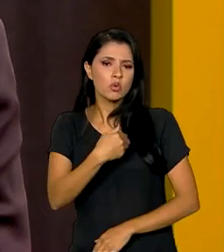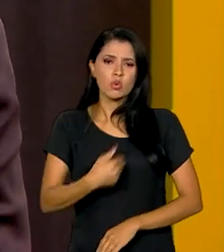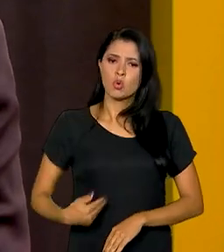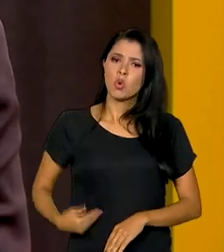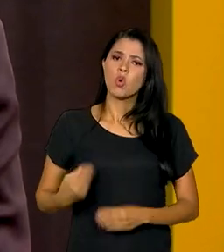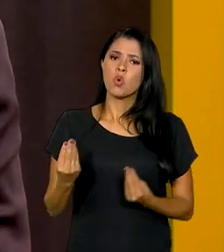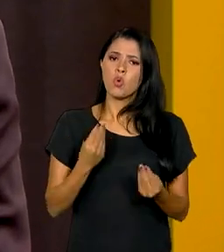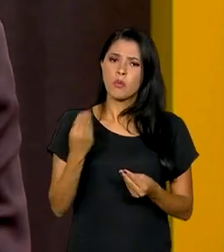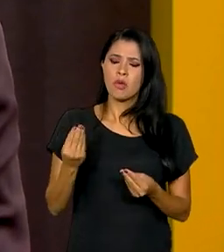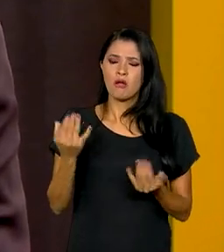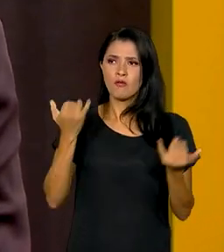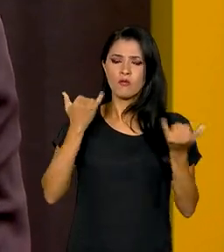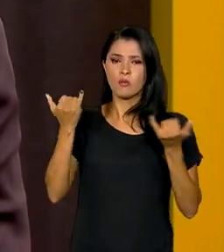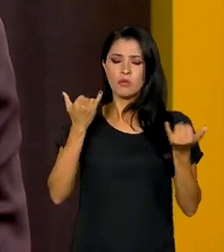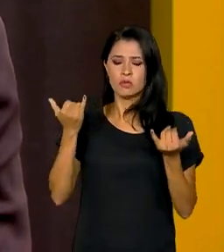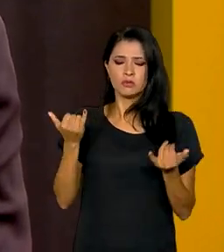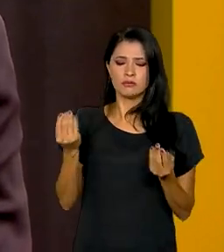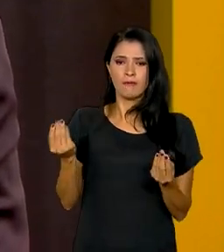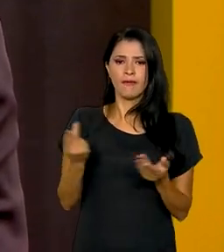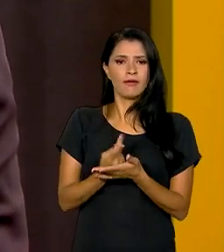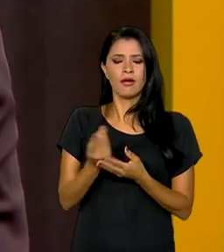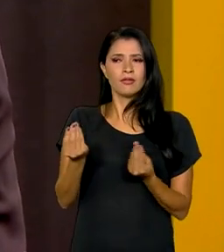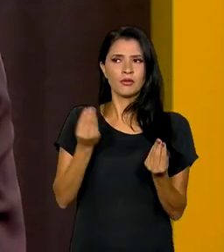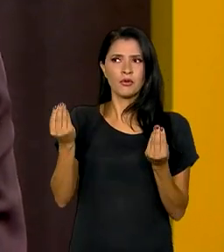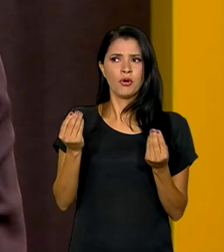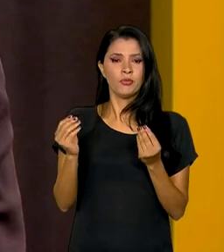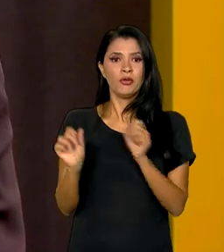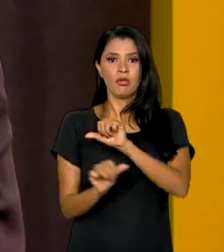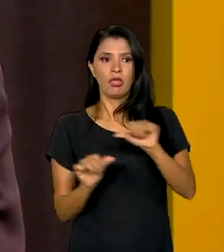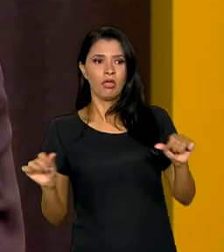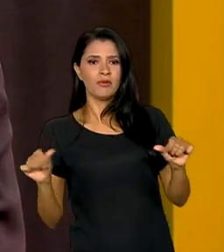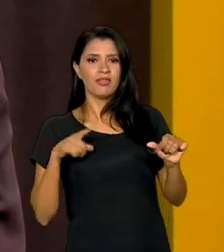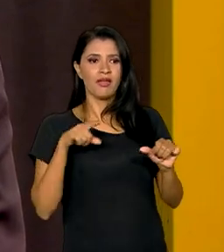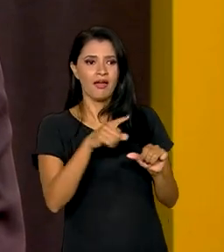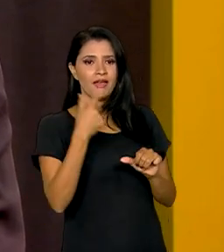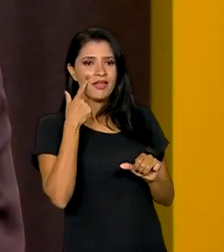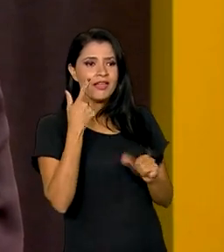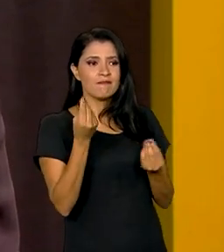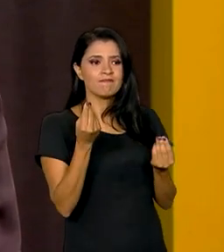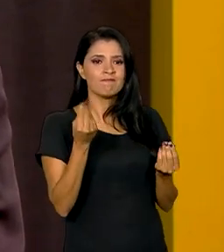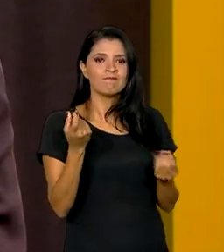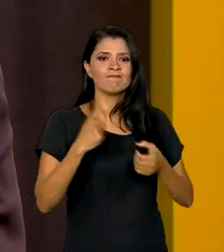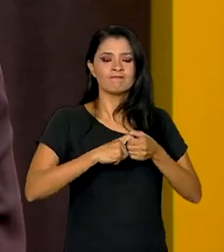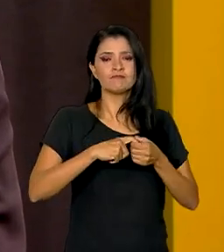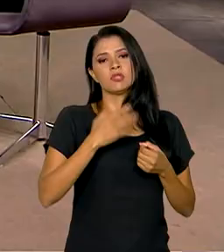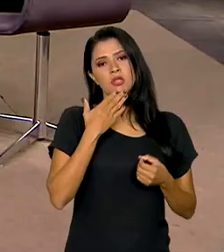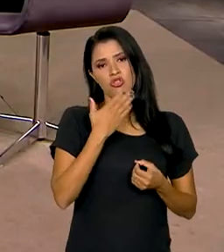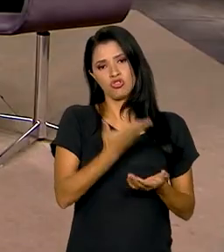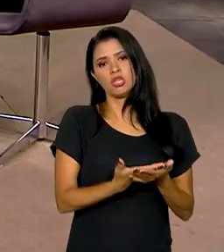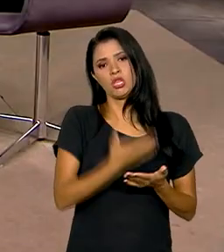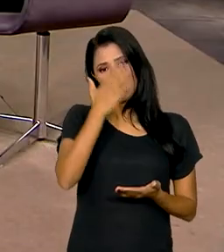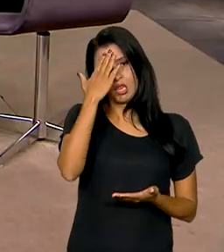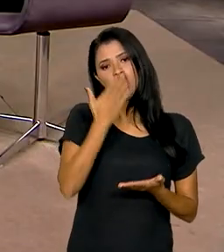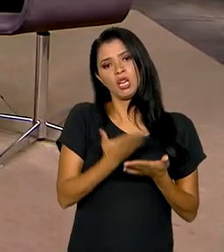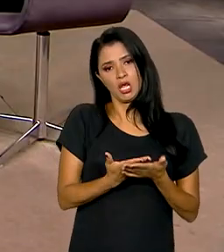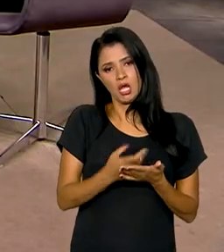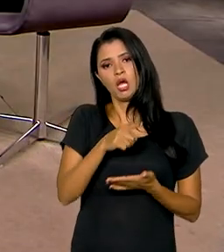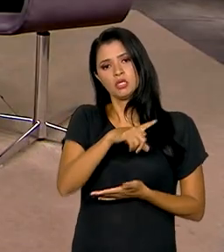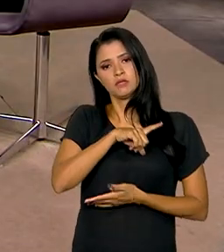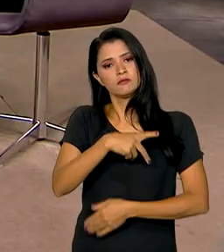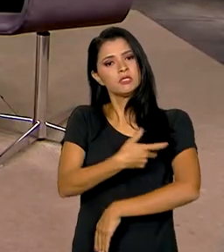enfrentar a desinformação e recuperar a credibilidade a respeito das vacinas no país. A